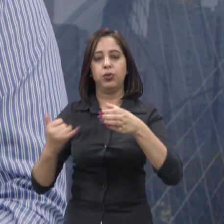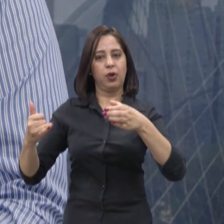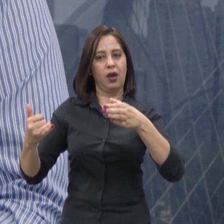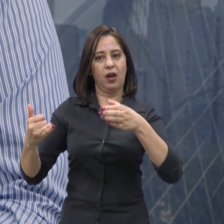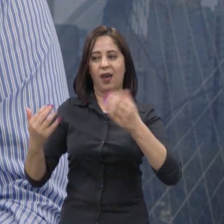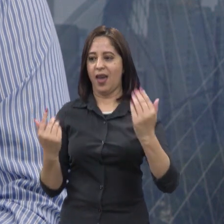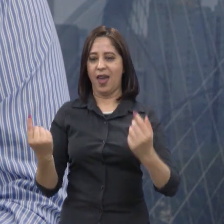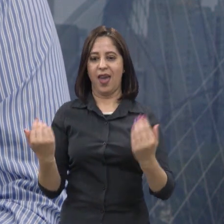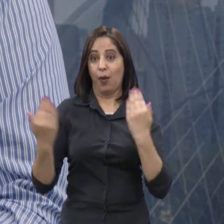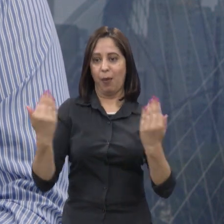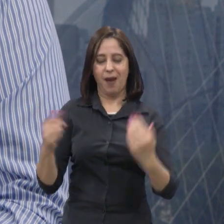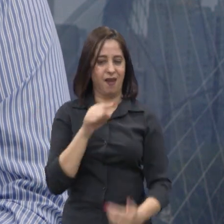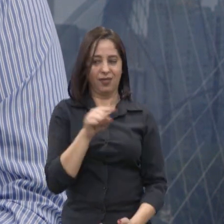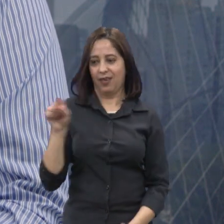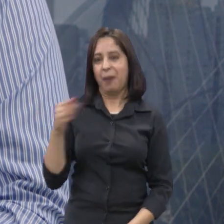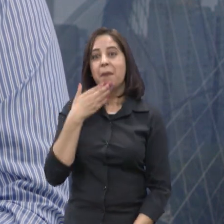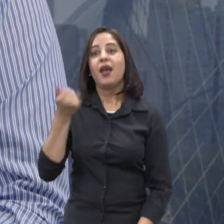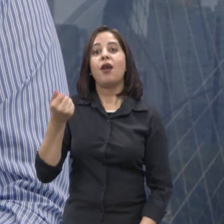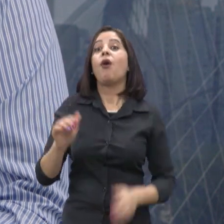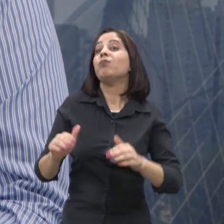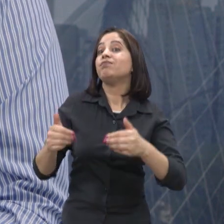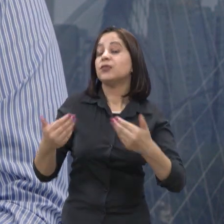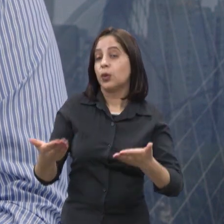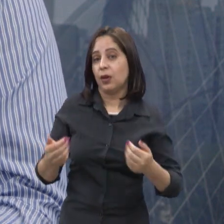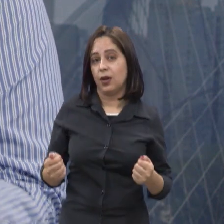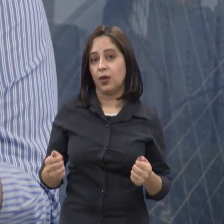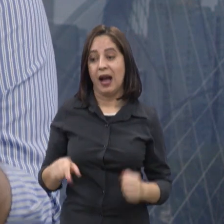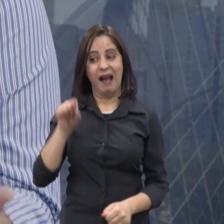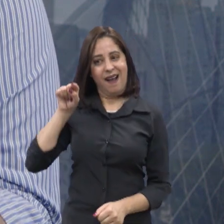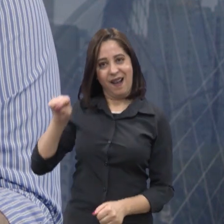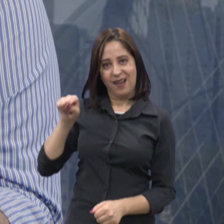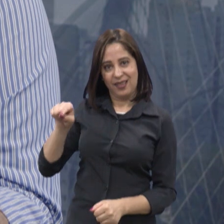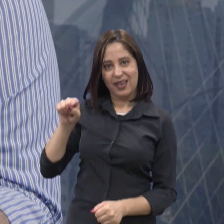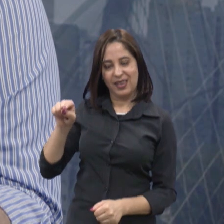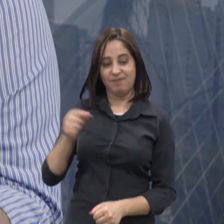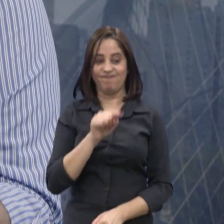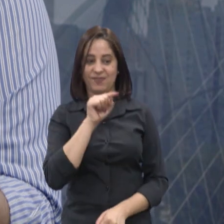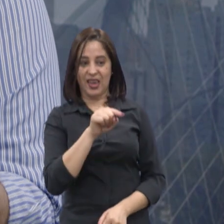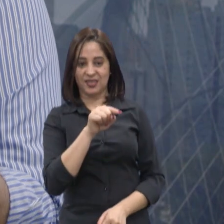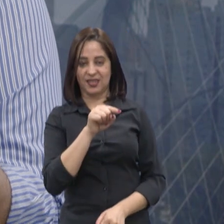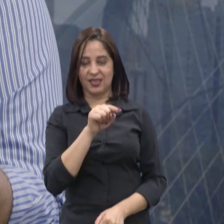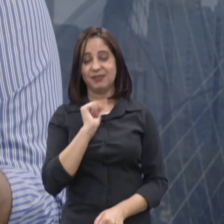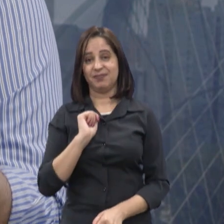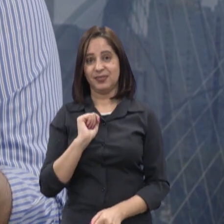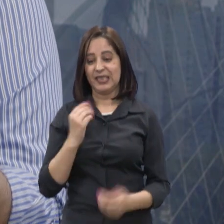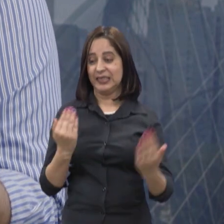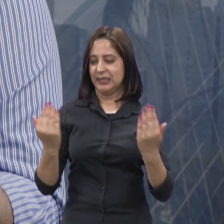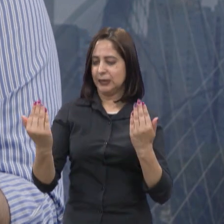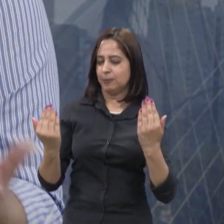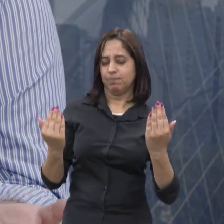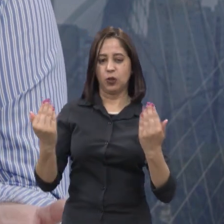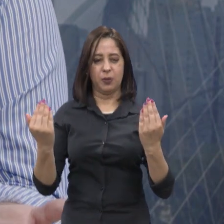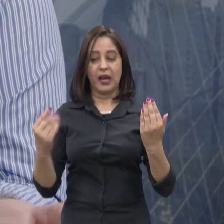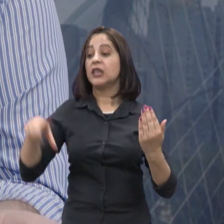pensando no ponto de vista ambiental, uma termoelétrica e uma fotovoltaica, eu vou